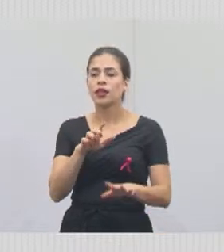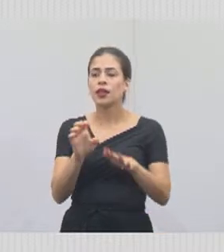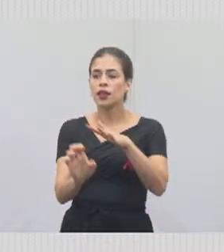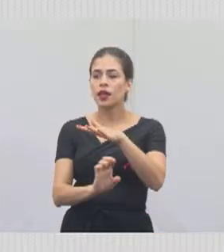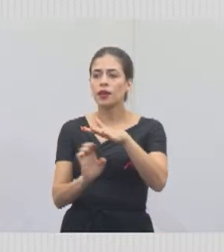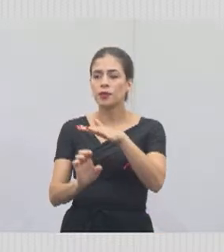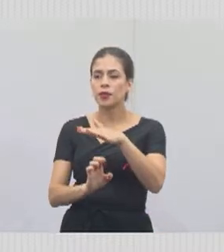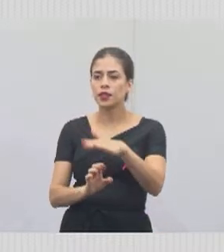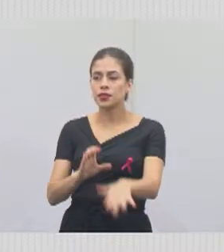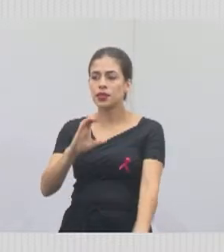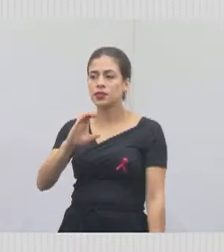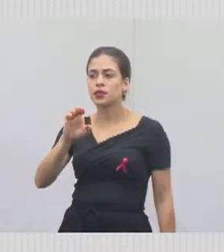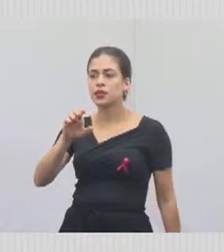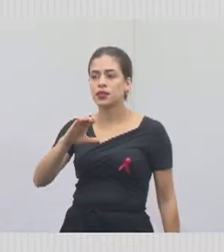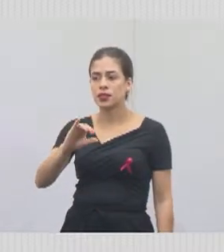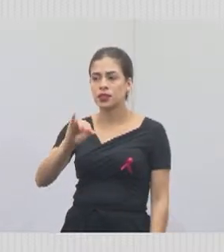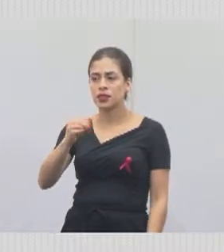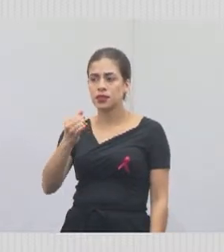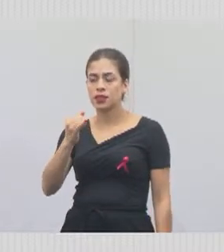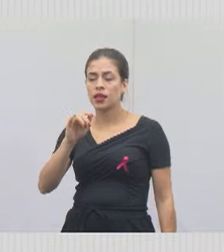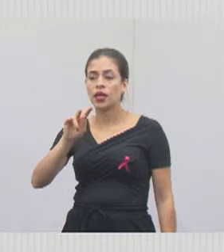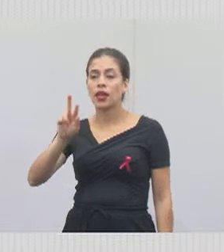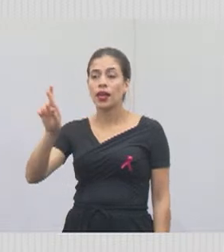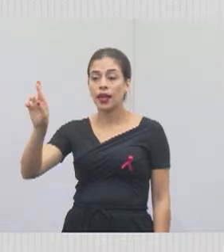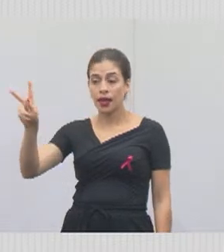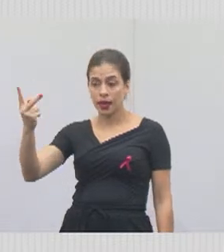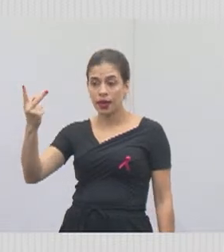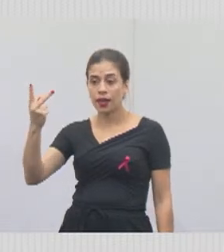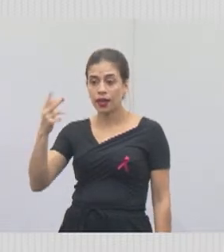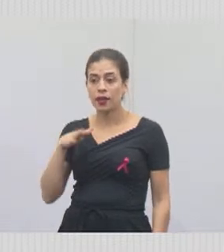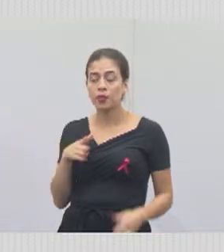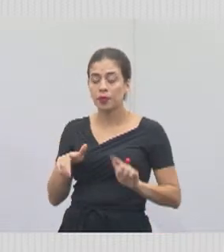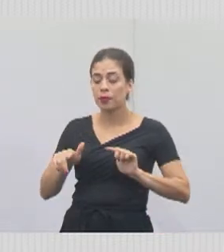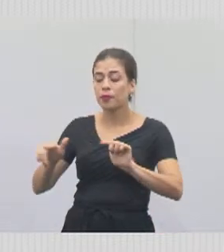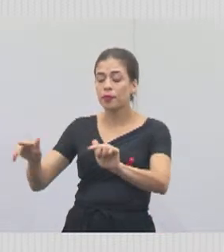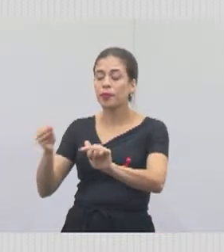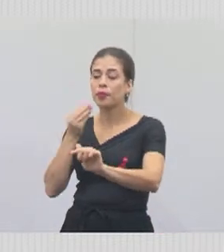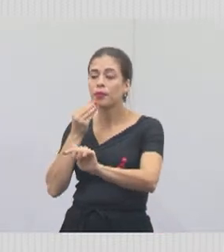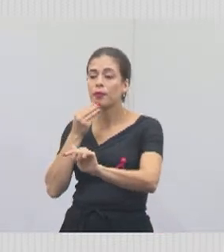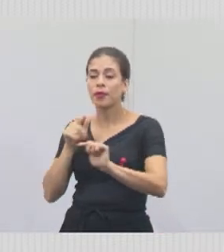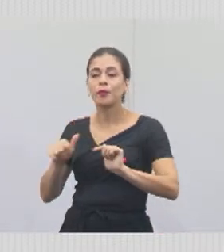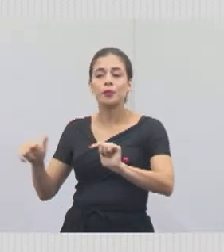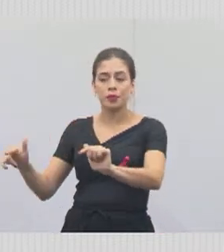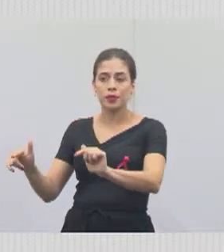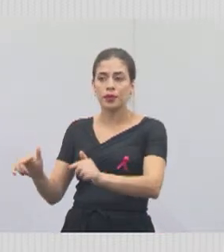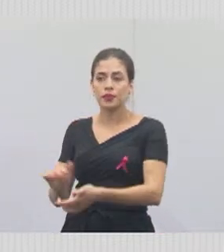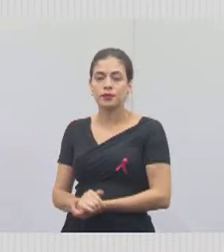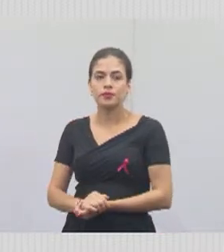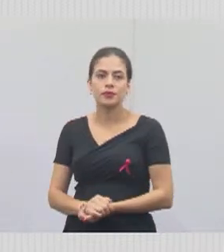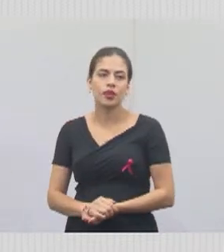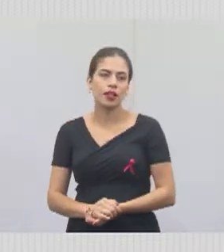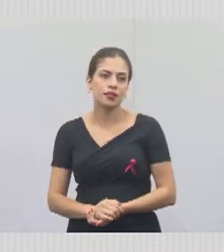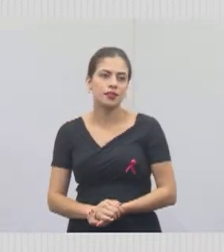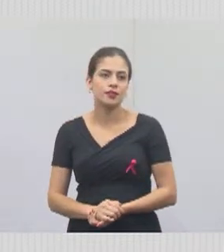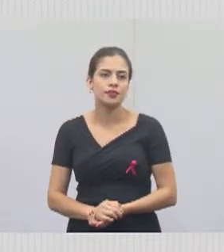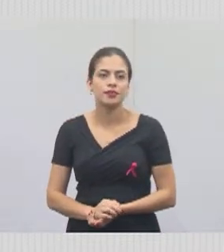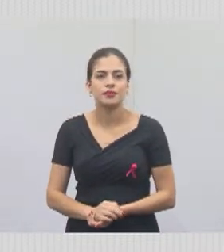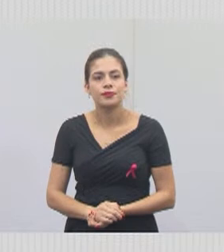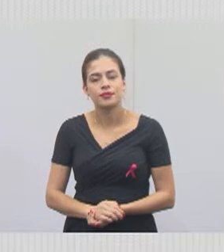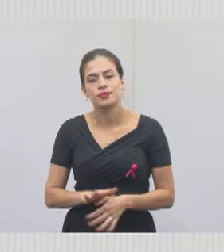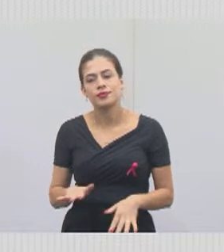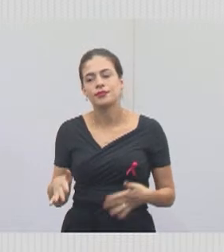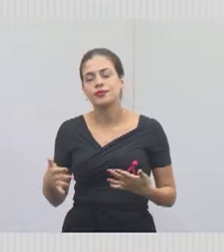CCRH, que eu tive a oportunidade de fazer a entrega do certificado no caso. Então, várias